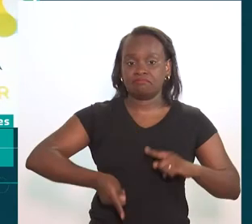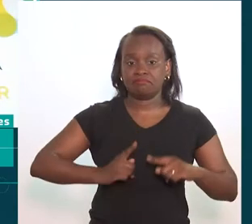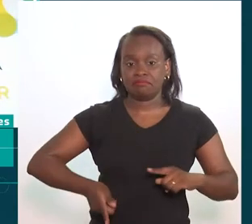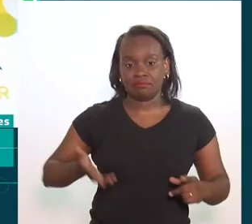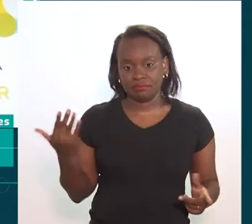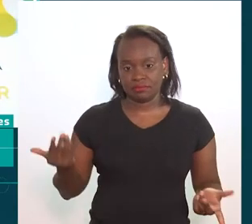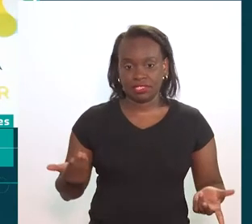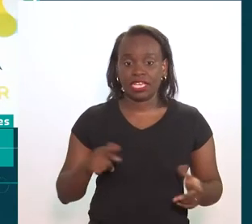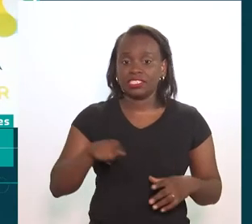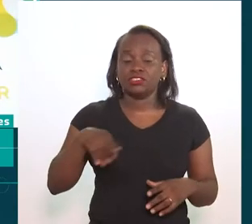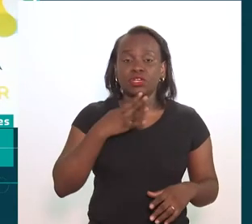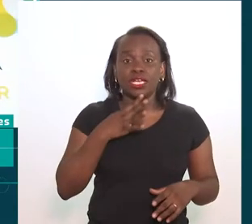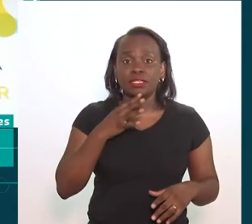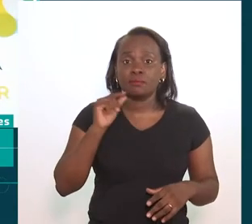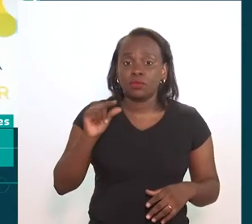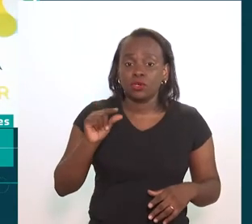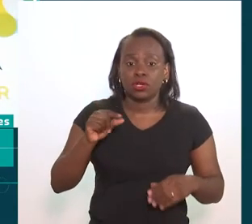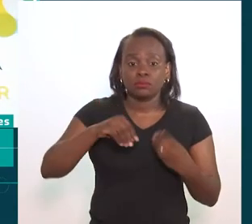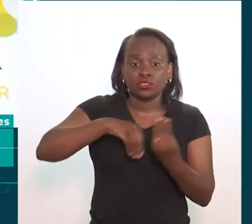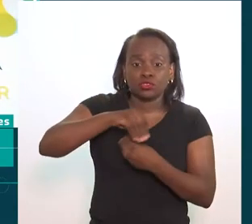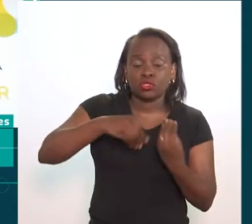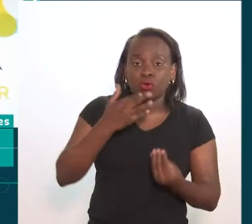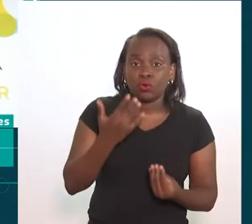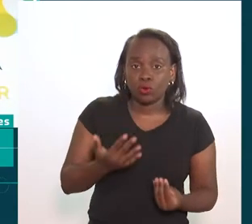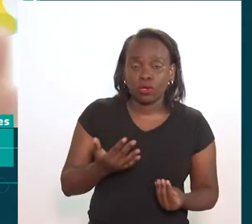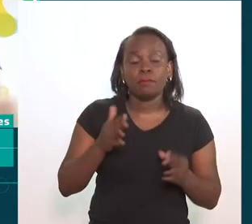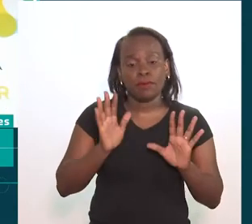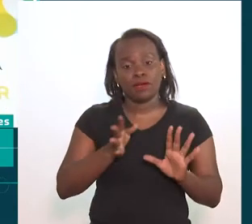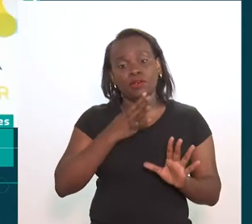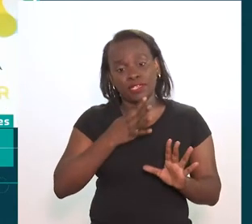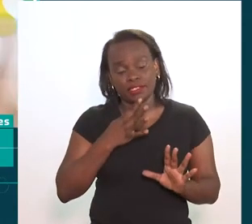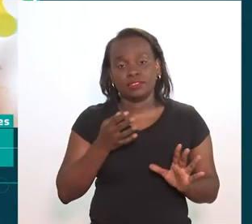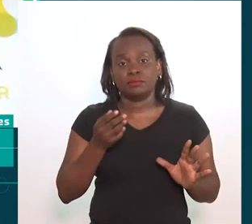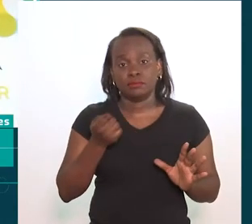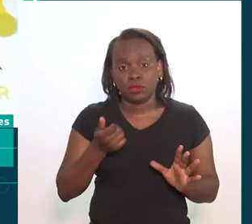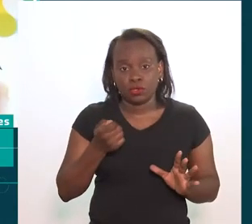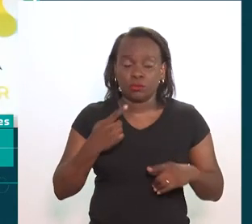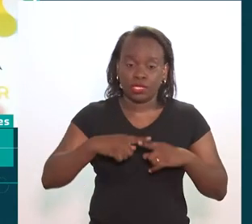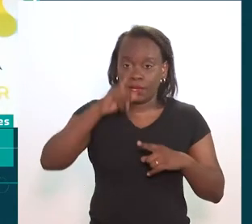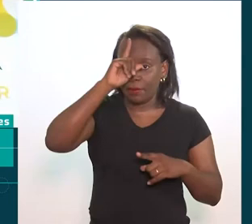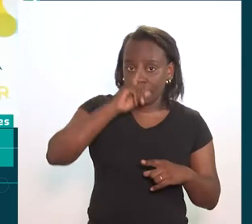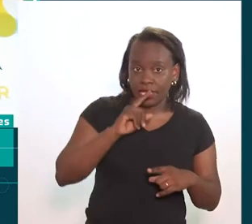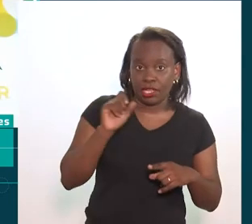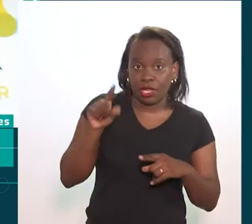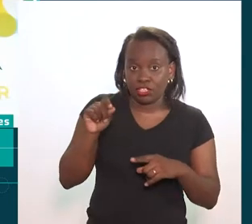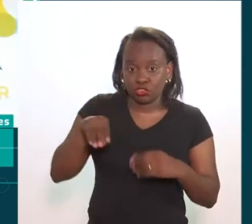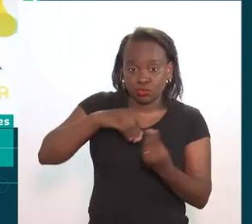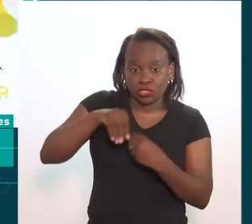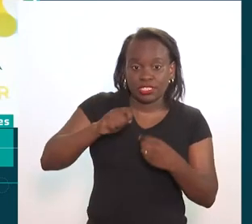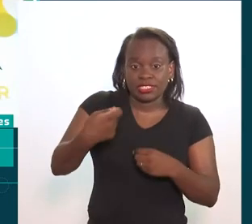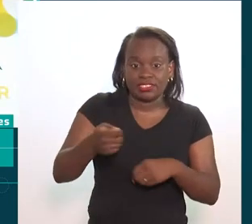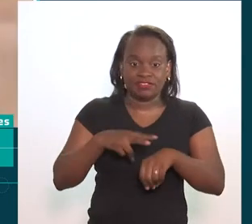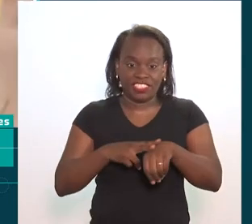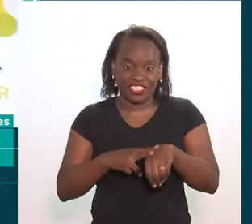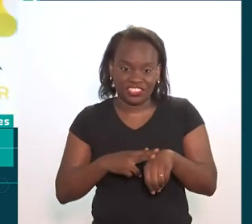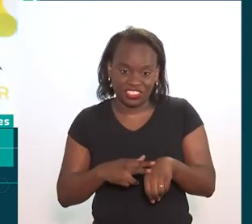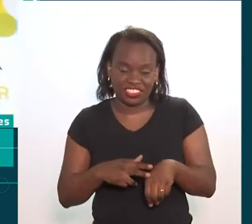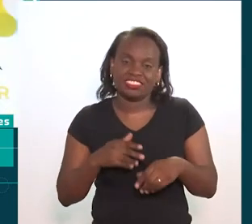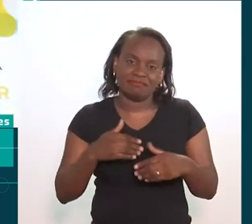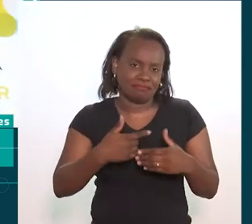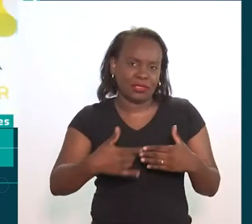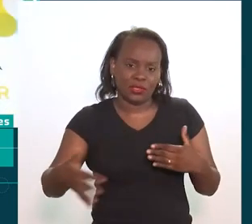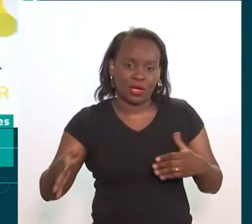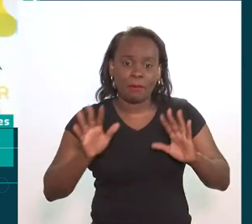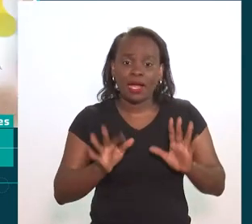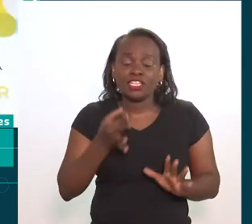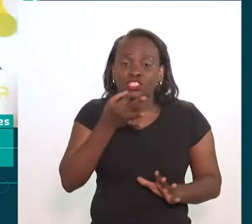Então, essa que é a coisa que nos é negada. Por exemplo, a gente conhece pouco das misturas de cores, mas ainda conhece um pouco que o